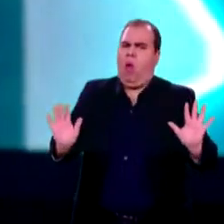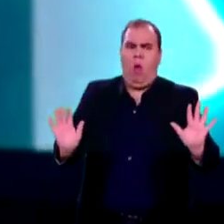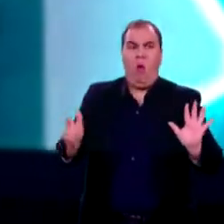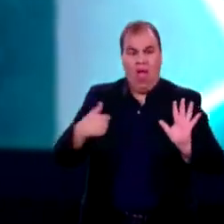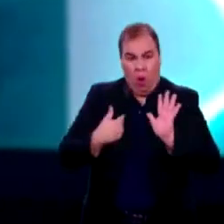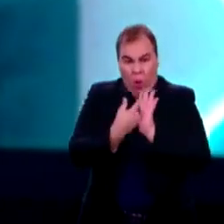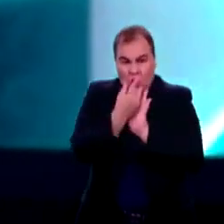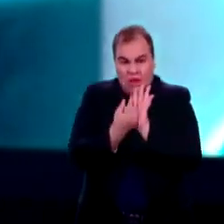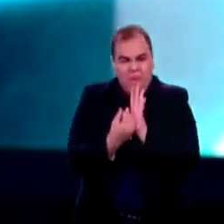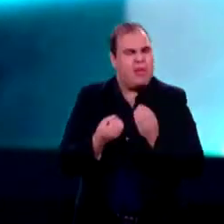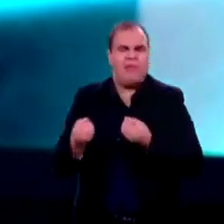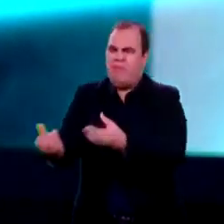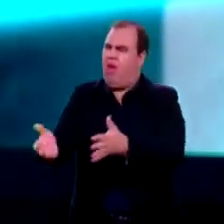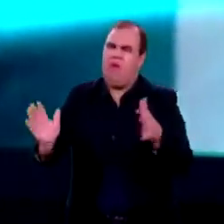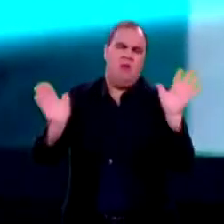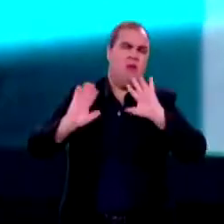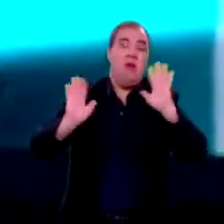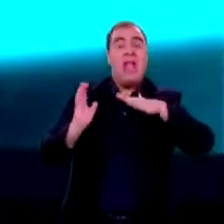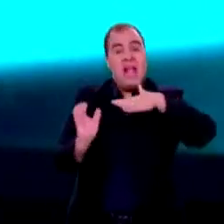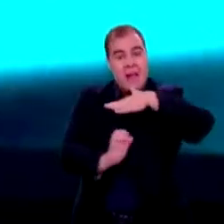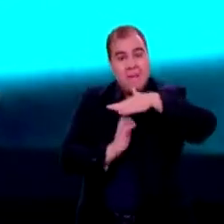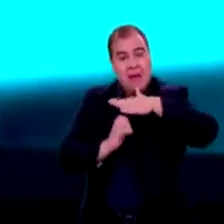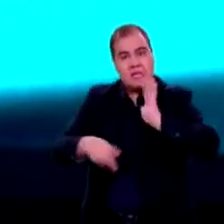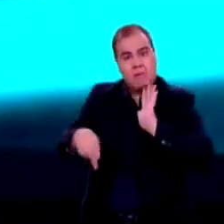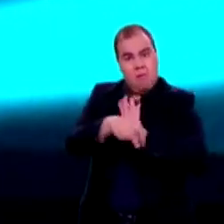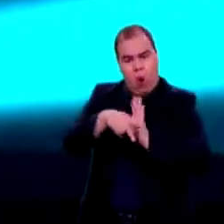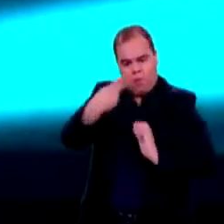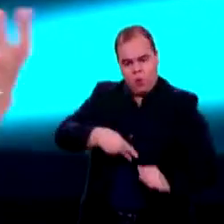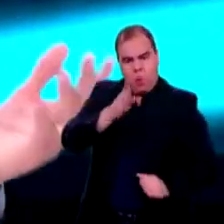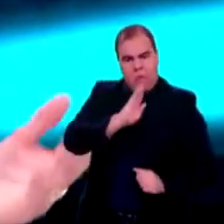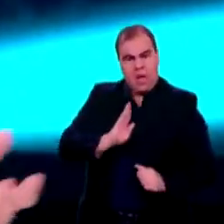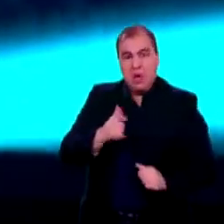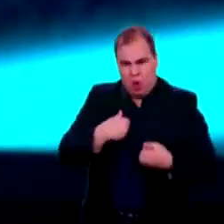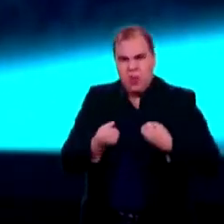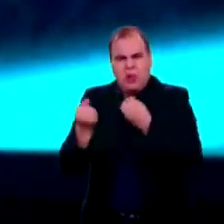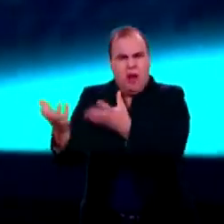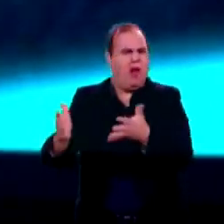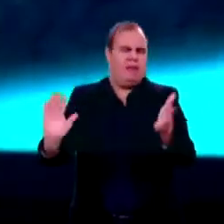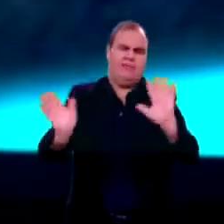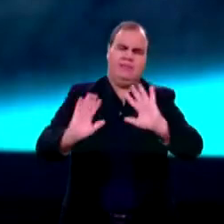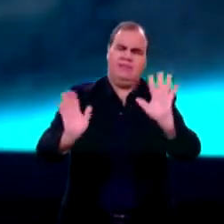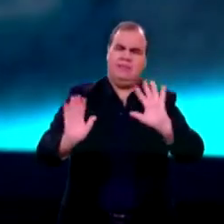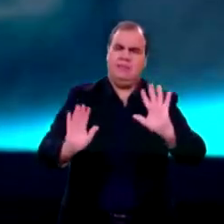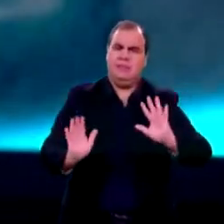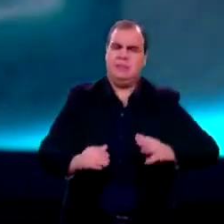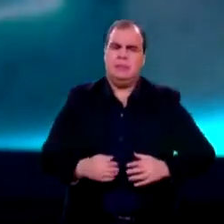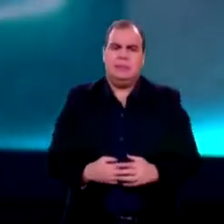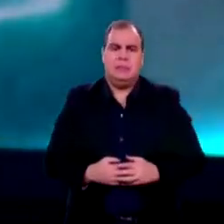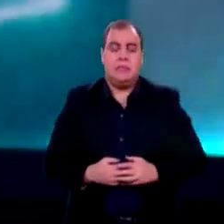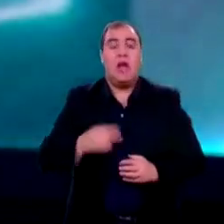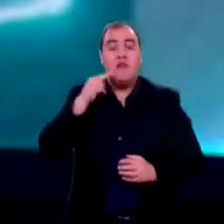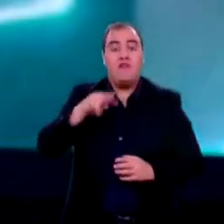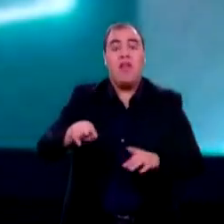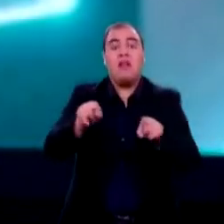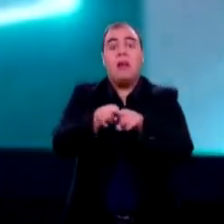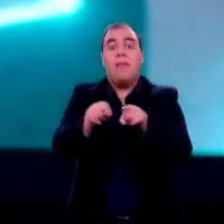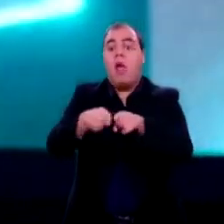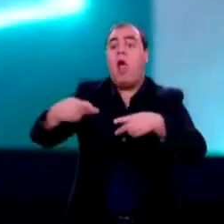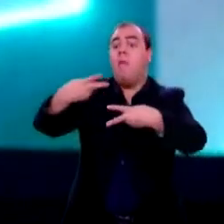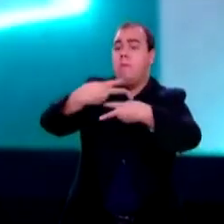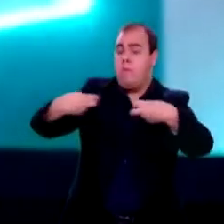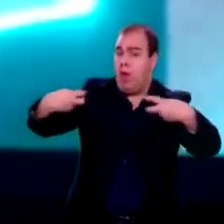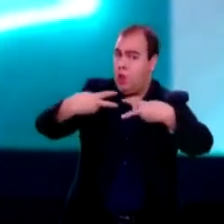Também não entreguei estatais. Onde se viram, nós vimos os absurdos que aconteceu, por exemplo, na Petrobras, nos